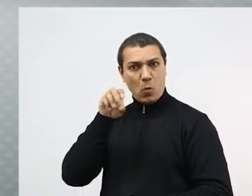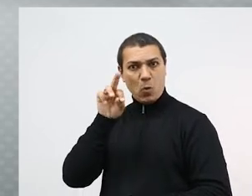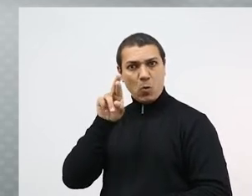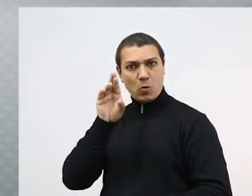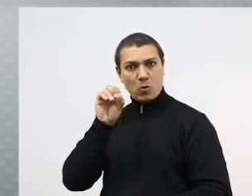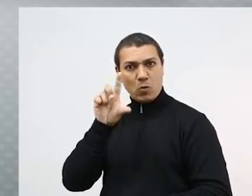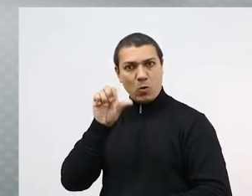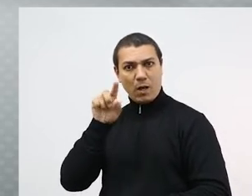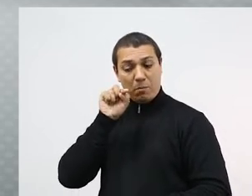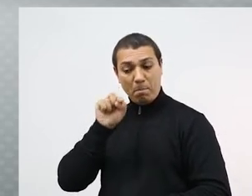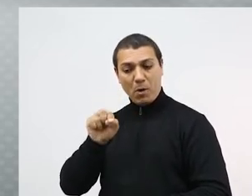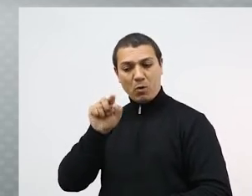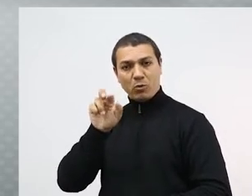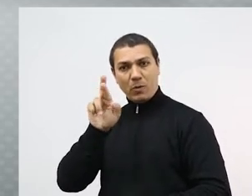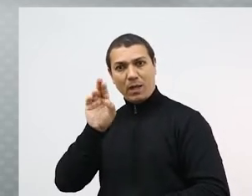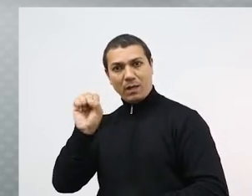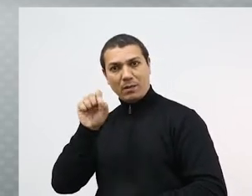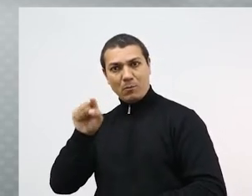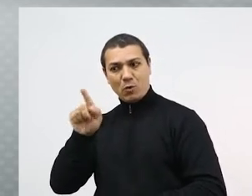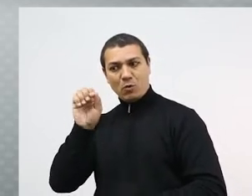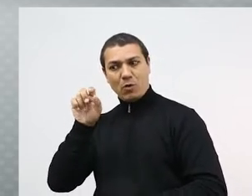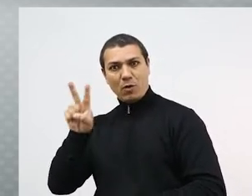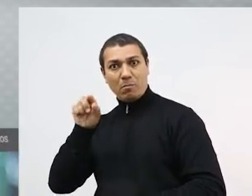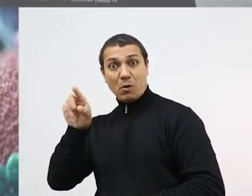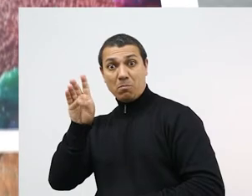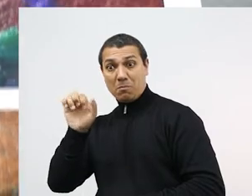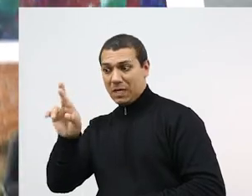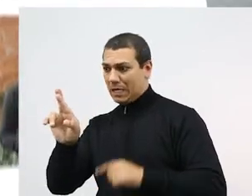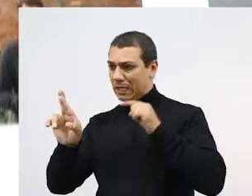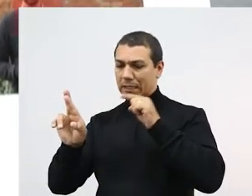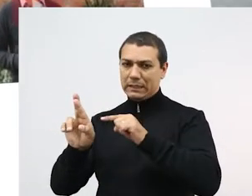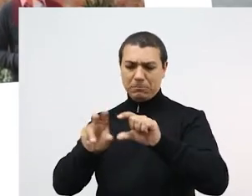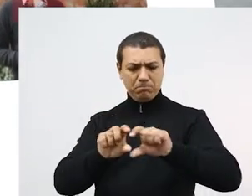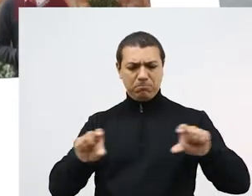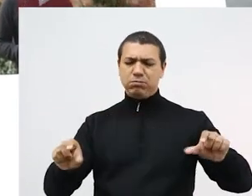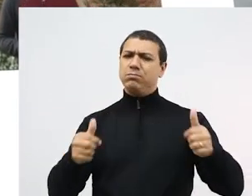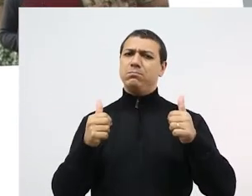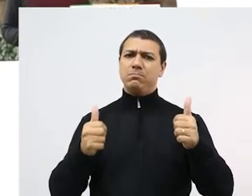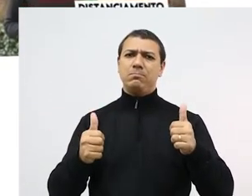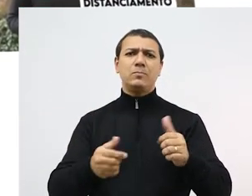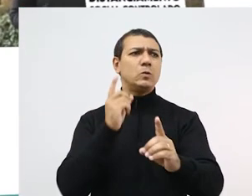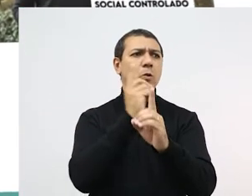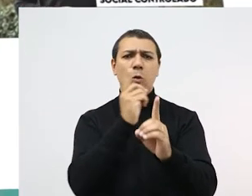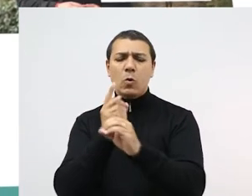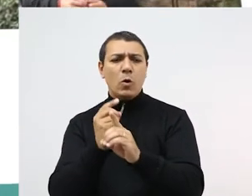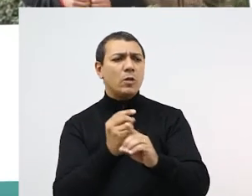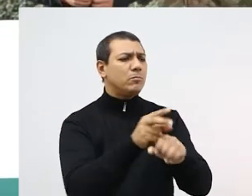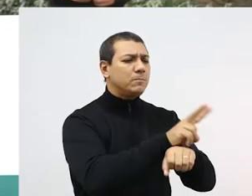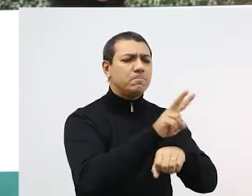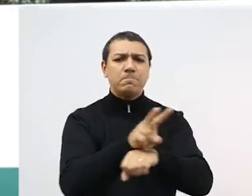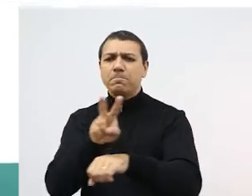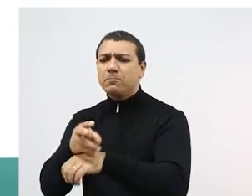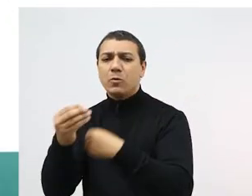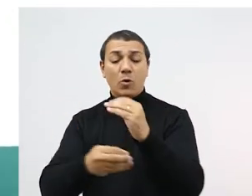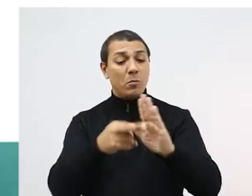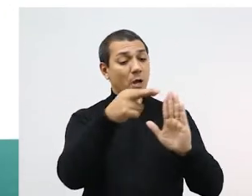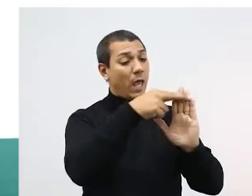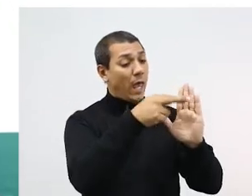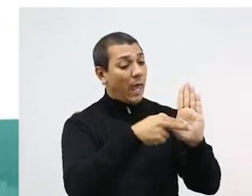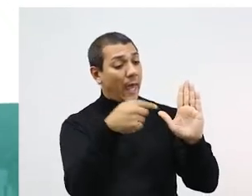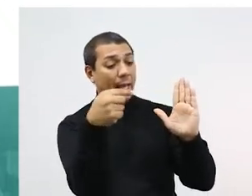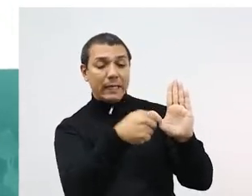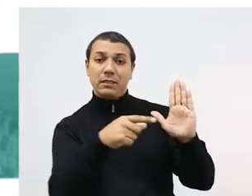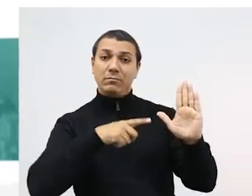distanciamentocontrolado.rs.gov.br Tem informações sobre os municípios que compõem as regiões estabelecidas para o